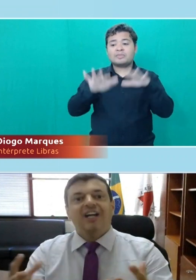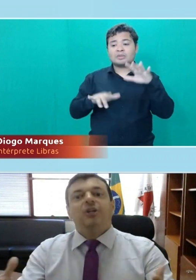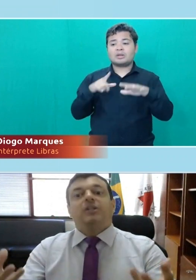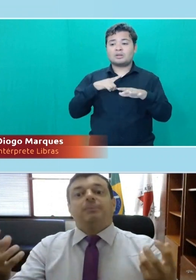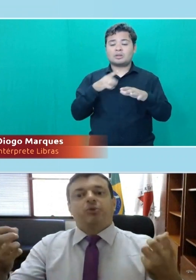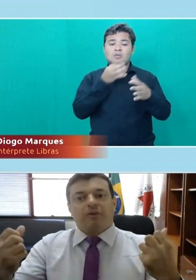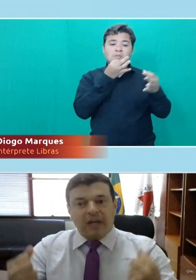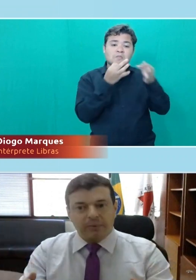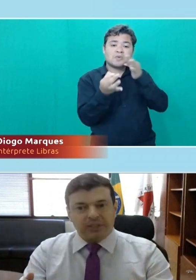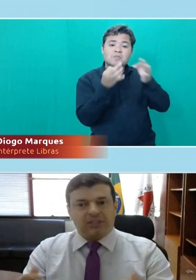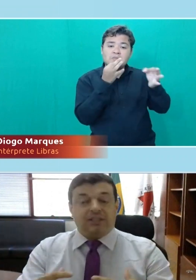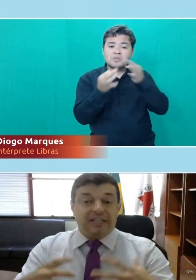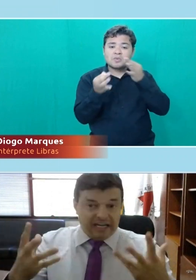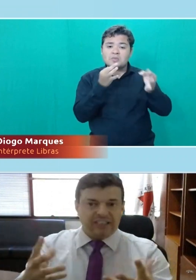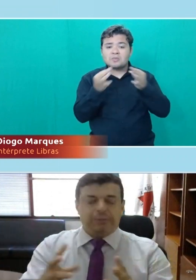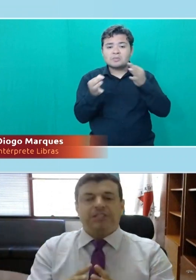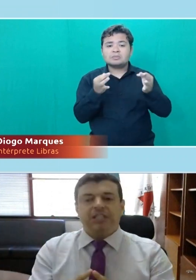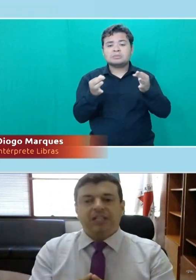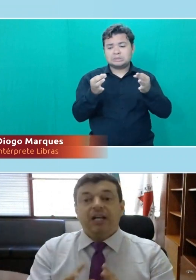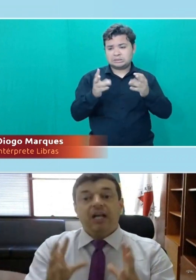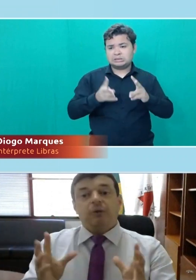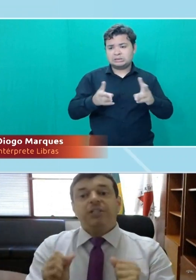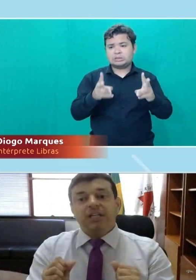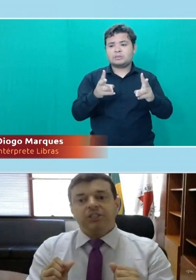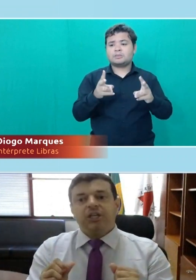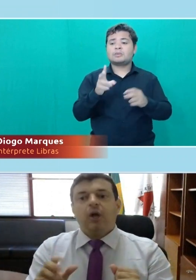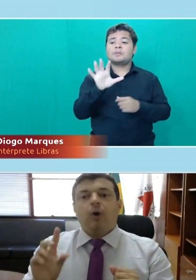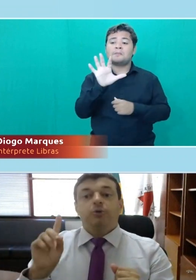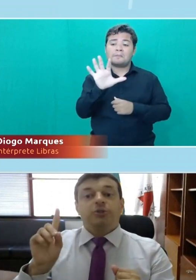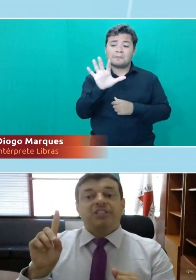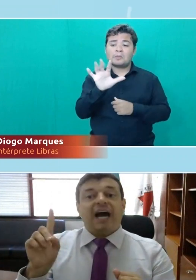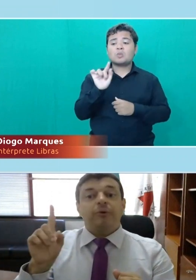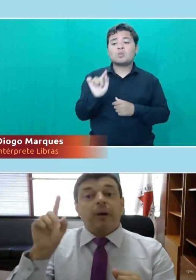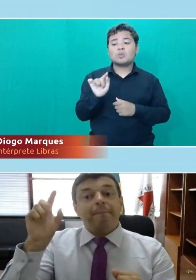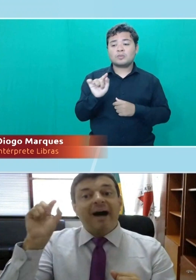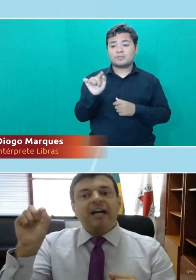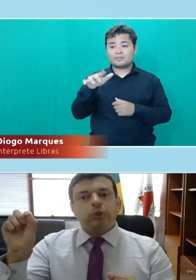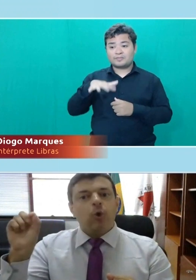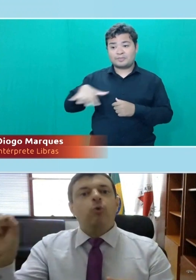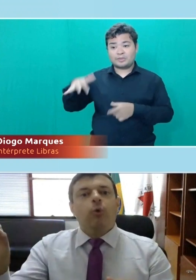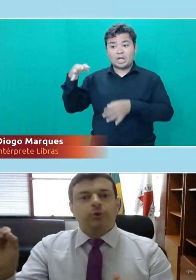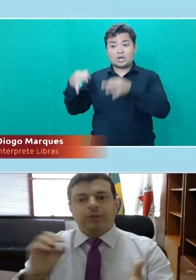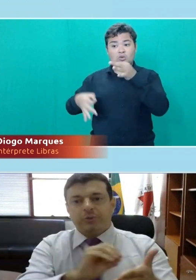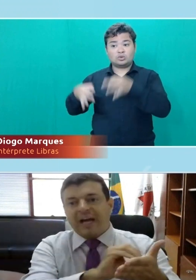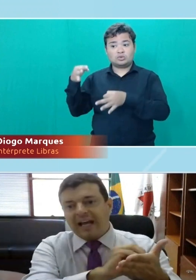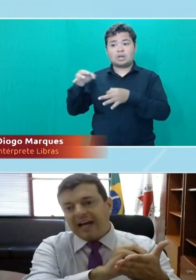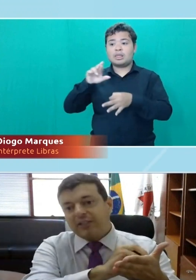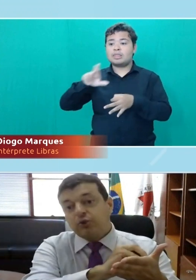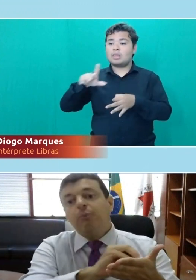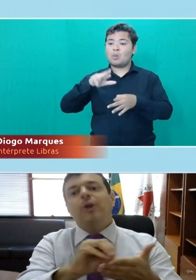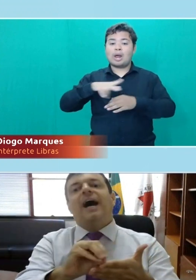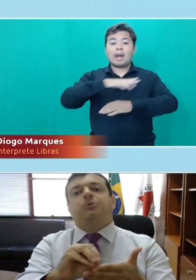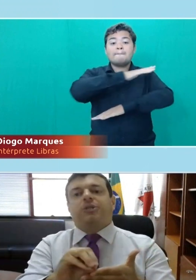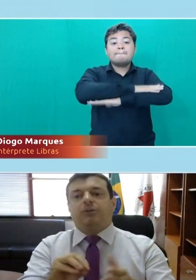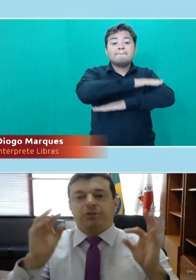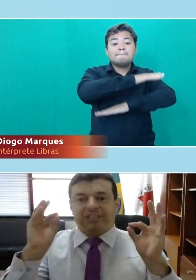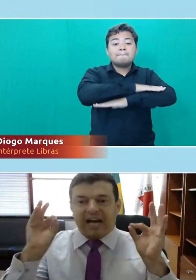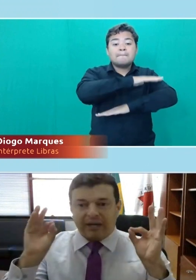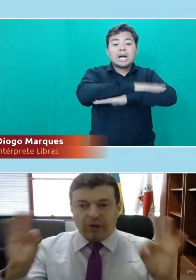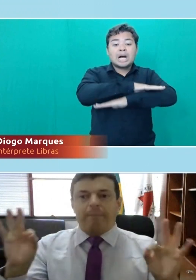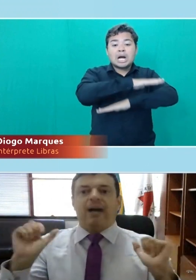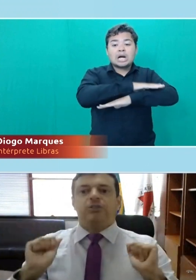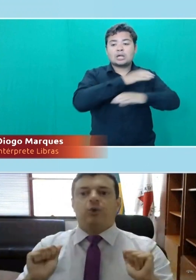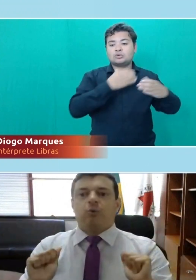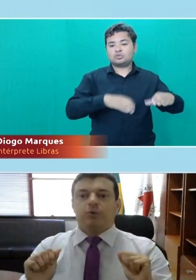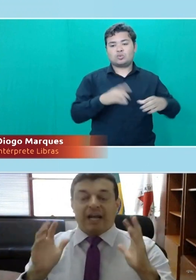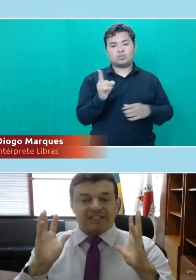crítica, nós absorvemos isso em grande medida, é o seguinte, o judiciário não é banca de concurso, isso está lá, é sumulado já, o